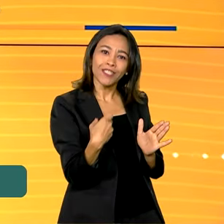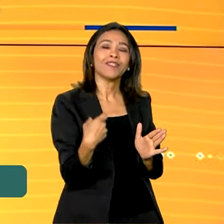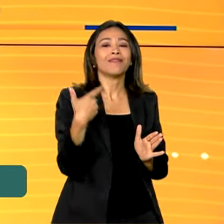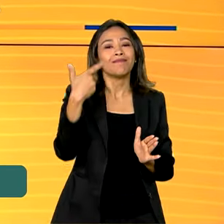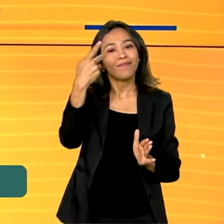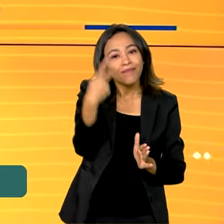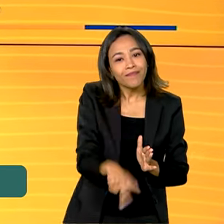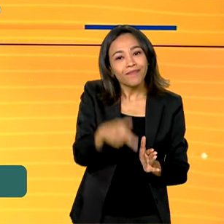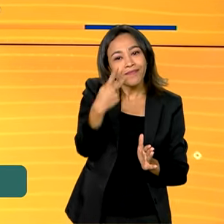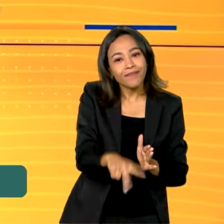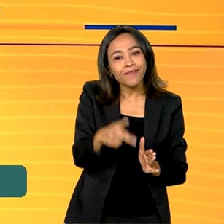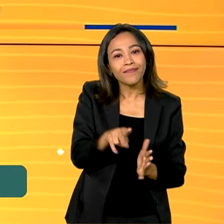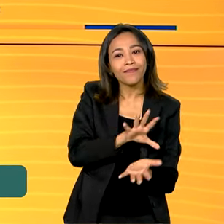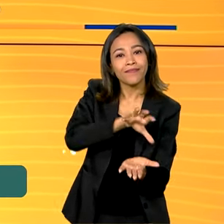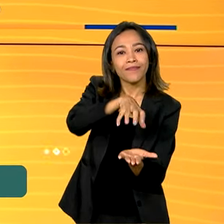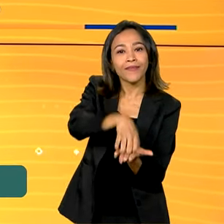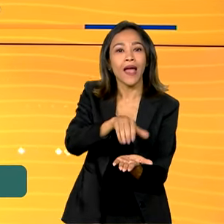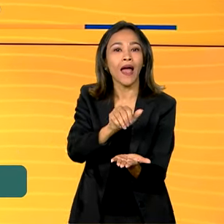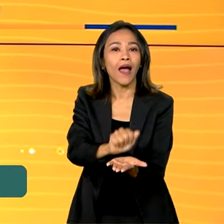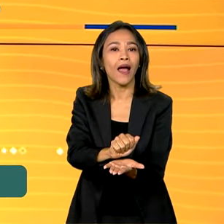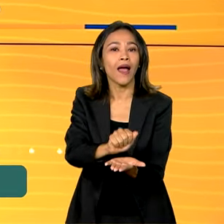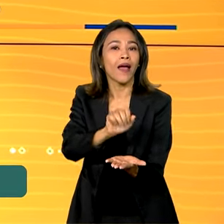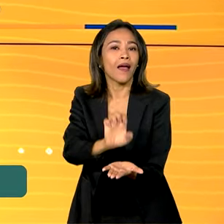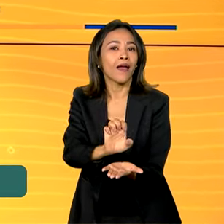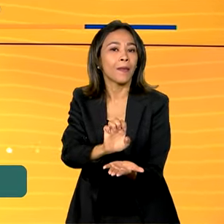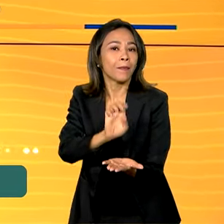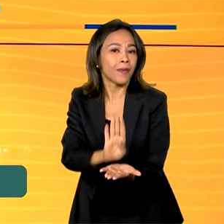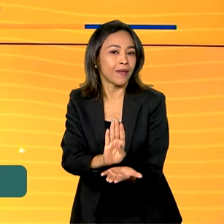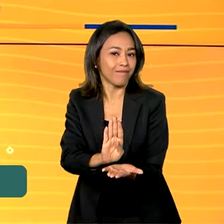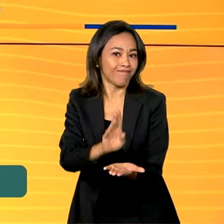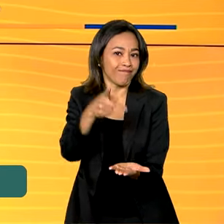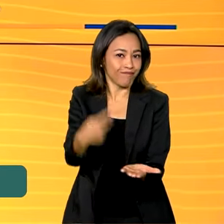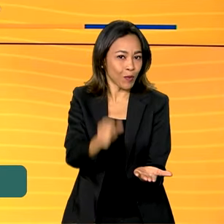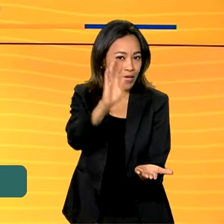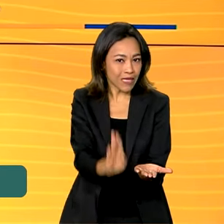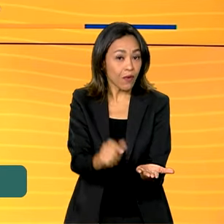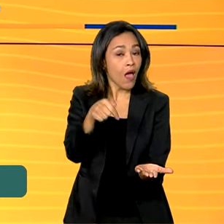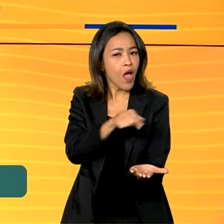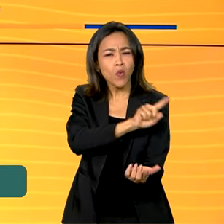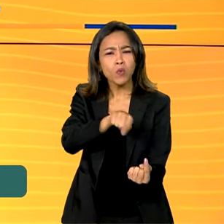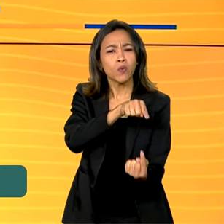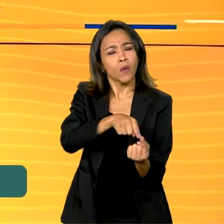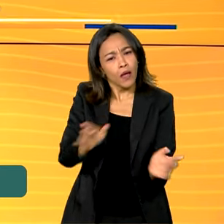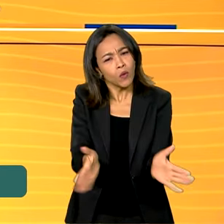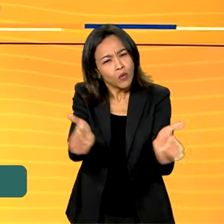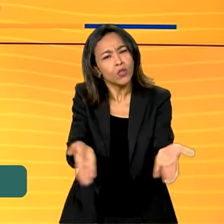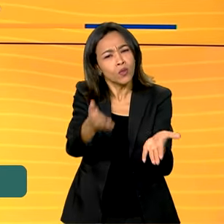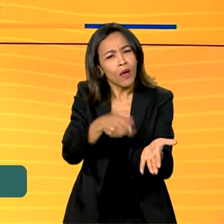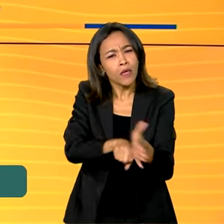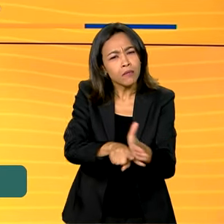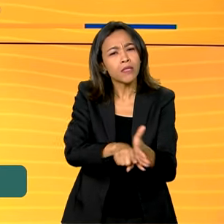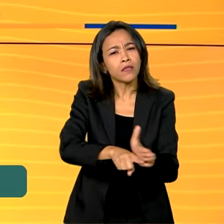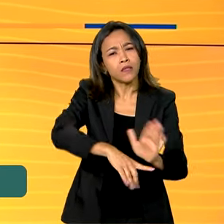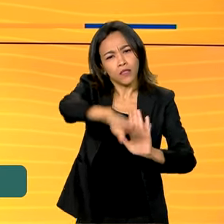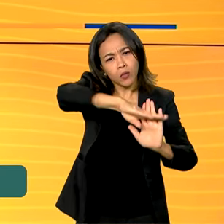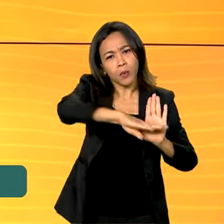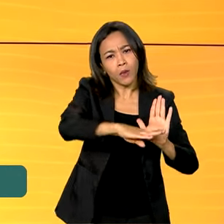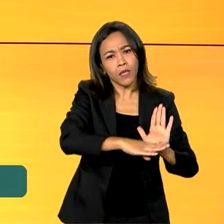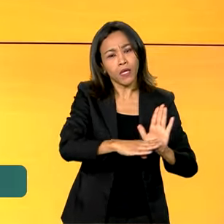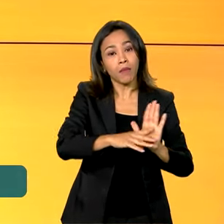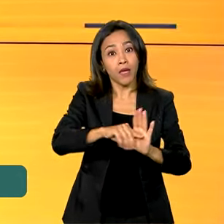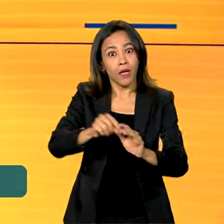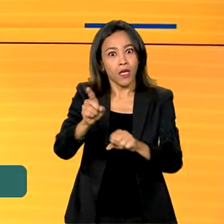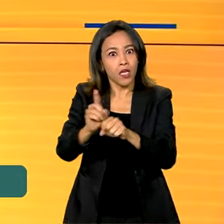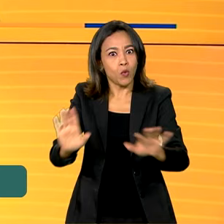Espacial Brasileira, a AEB. A meta é dar continuidade ao Programa Espacial Brasileiro e desenvolver o Centro